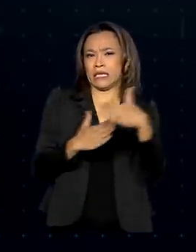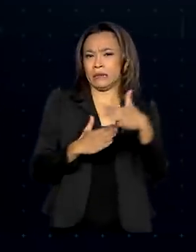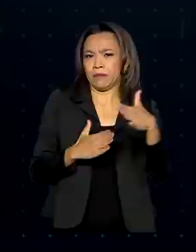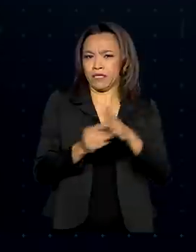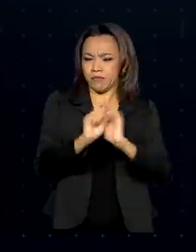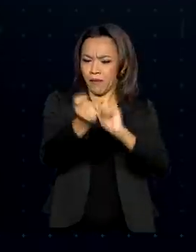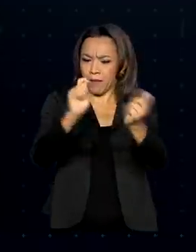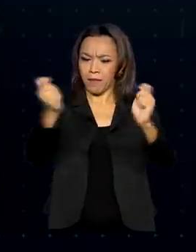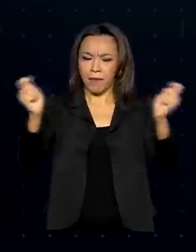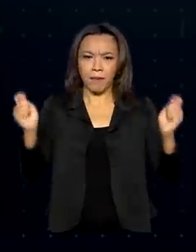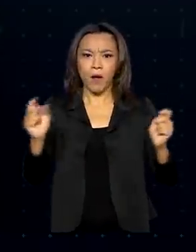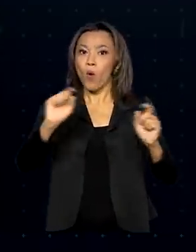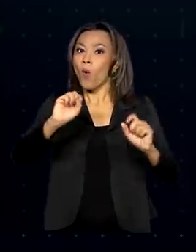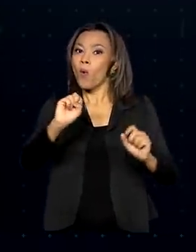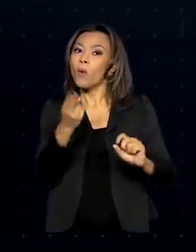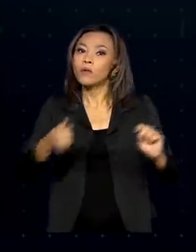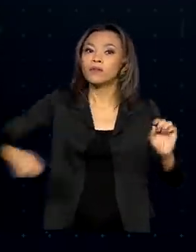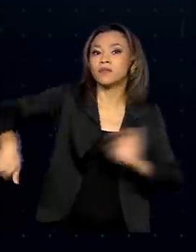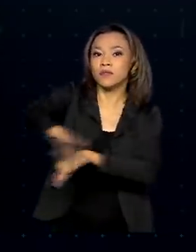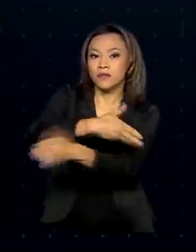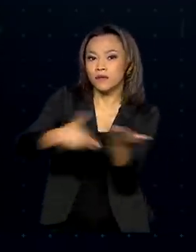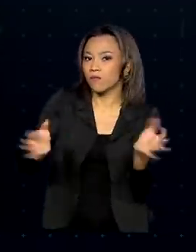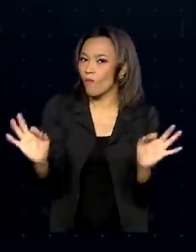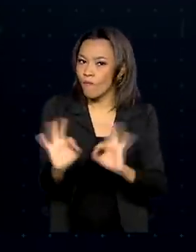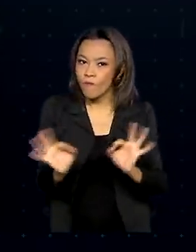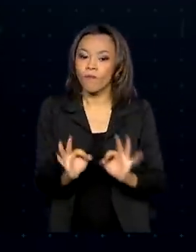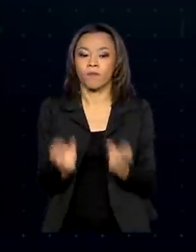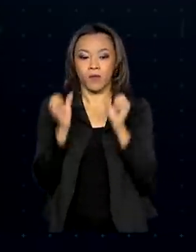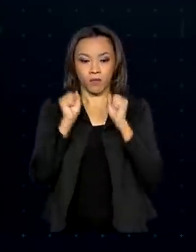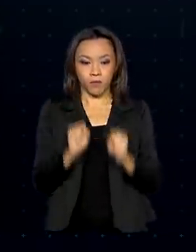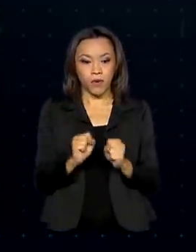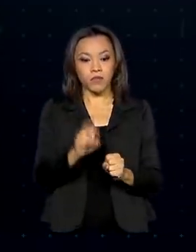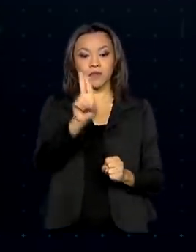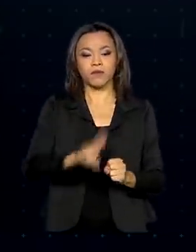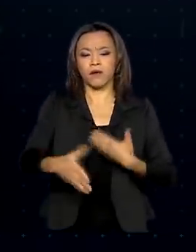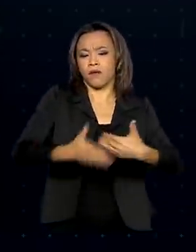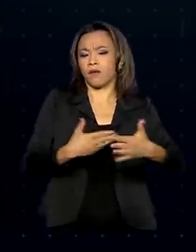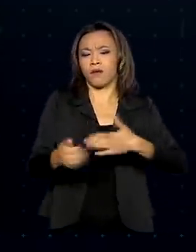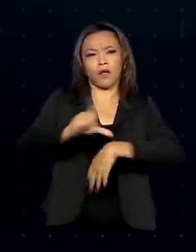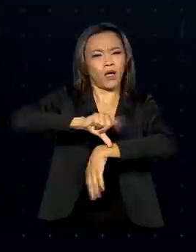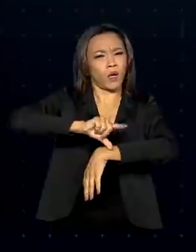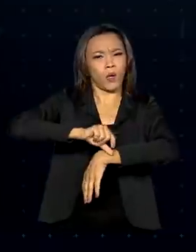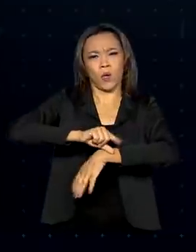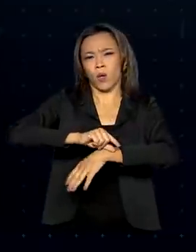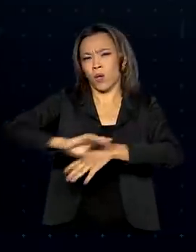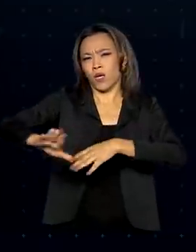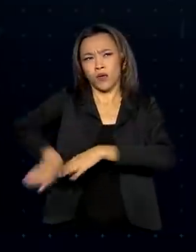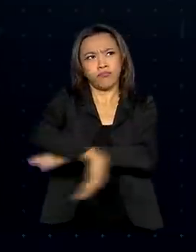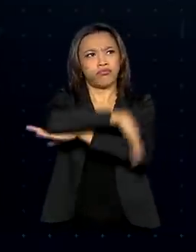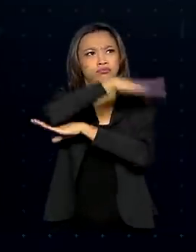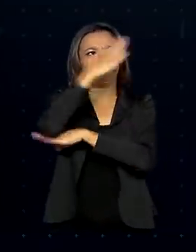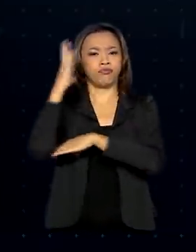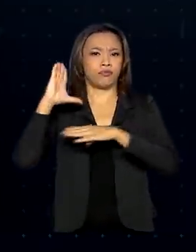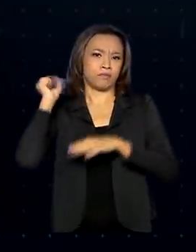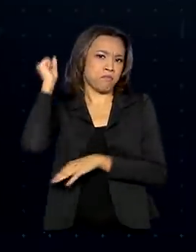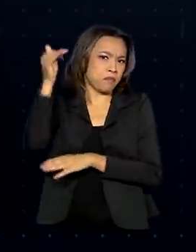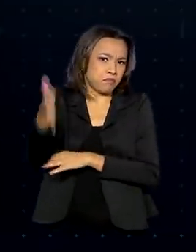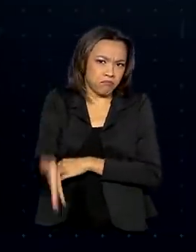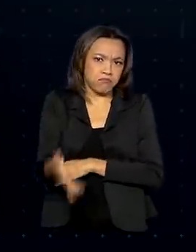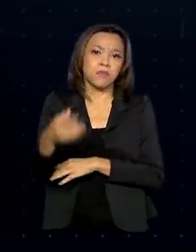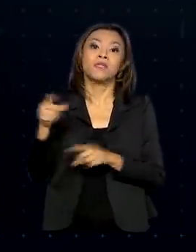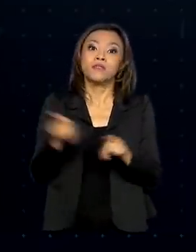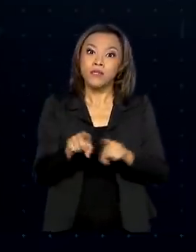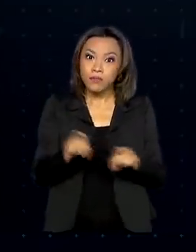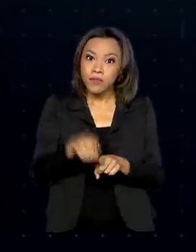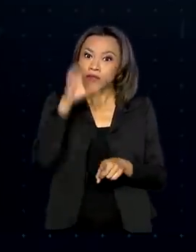pagamentos ou transferências. Pode ser usado a qualquer hora do dia e da noite, inclusive nos